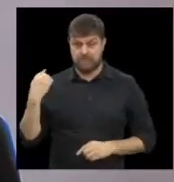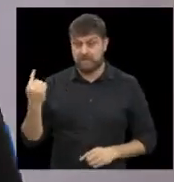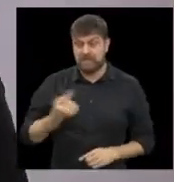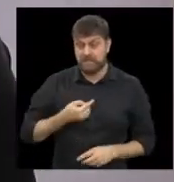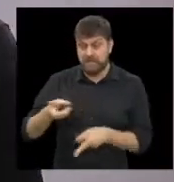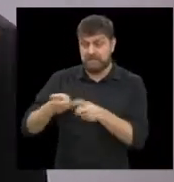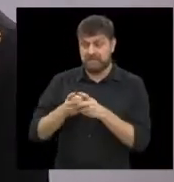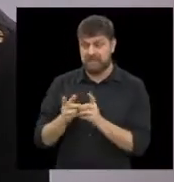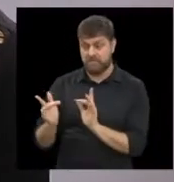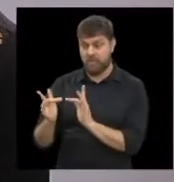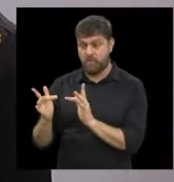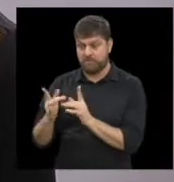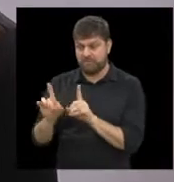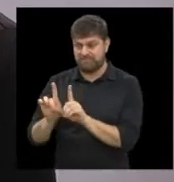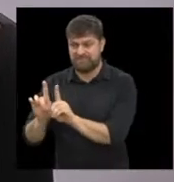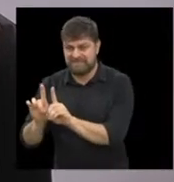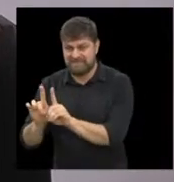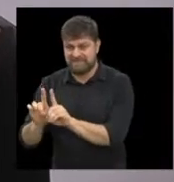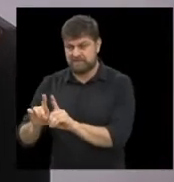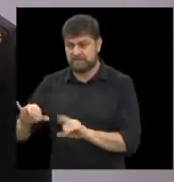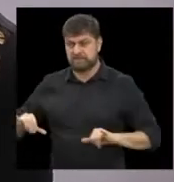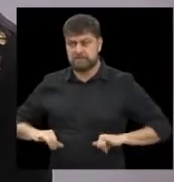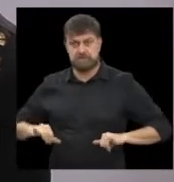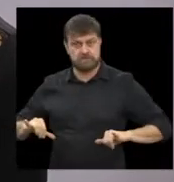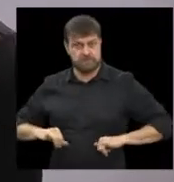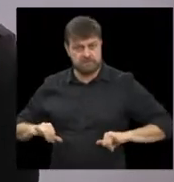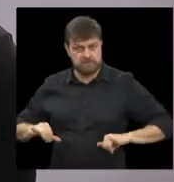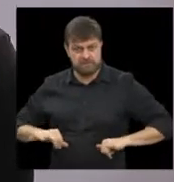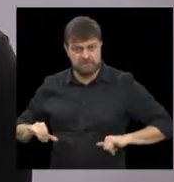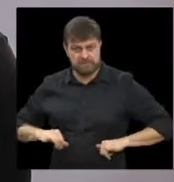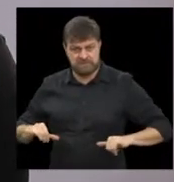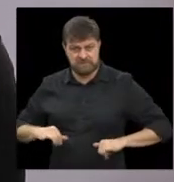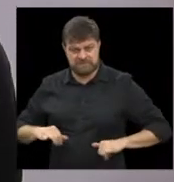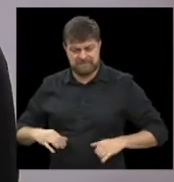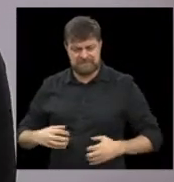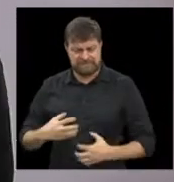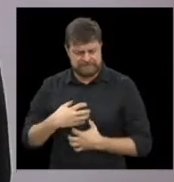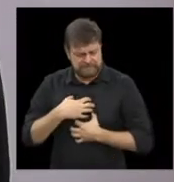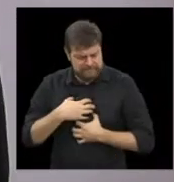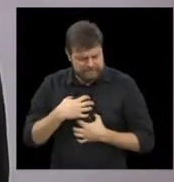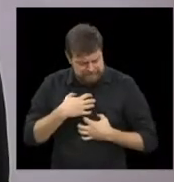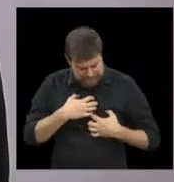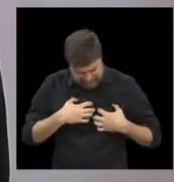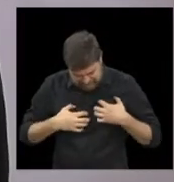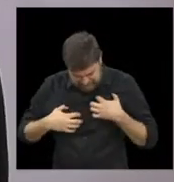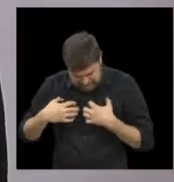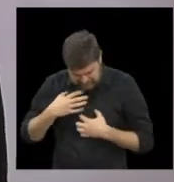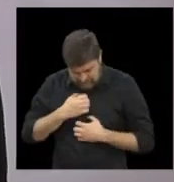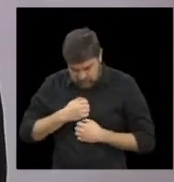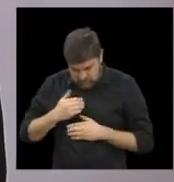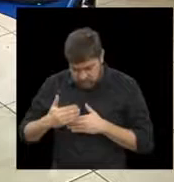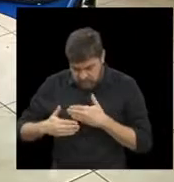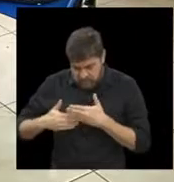abusivos, né. Então, começa com esse relacionamento contraditório, né, e ela vai avançando. Então,